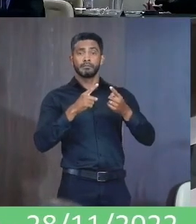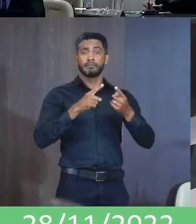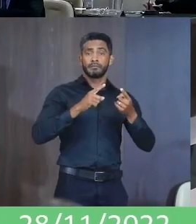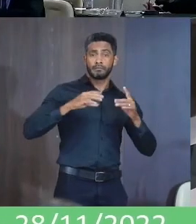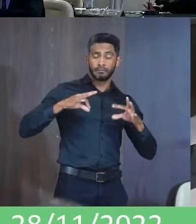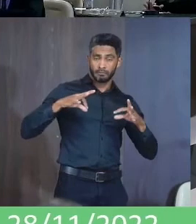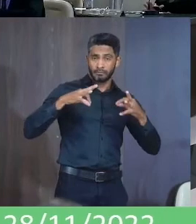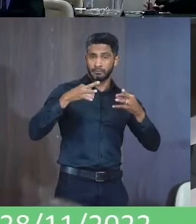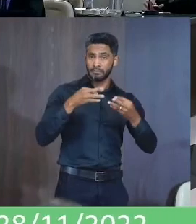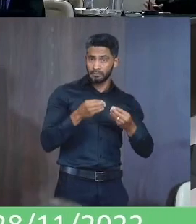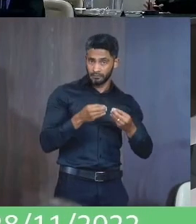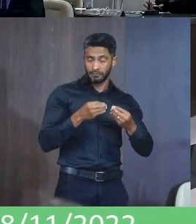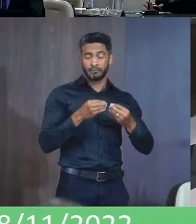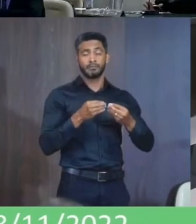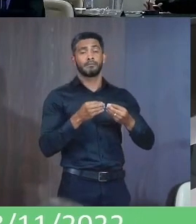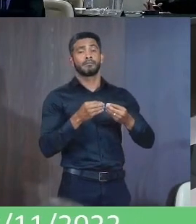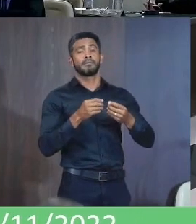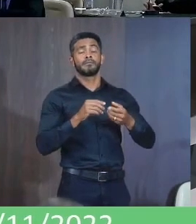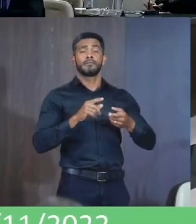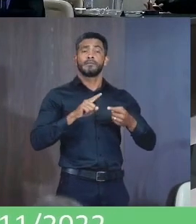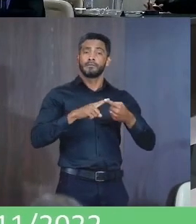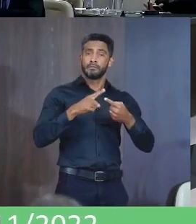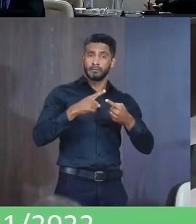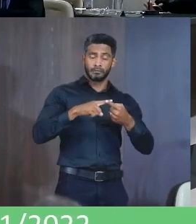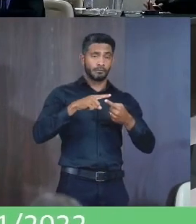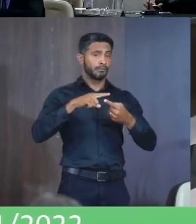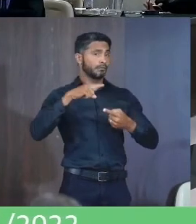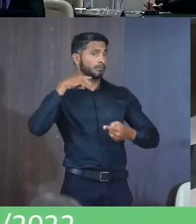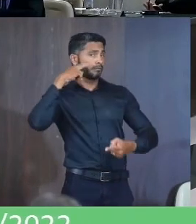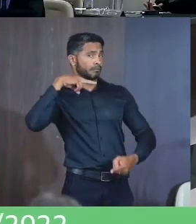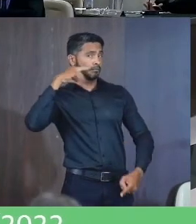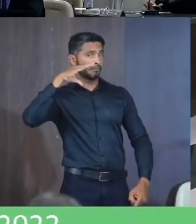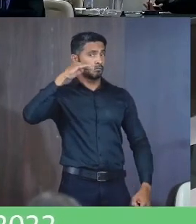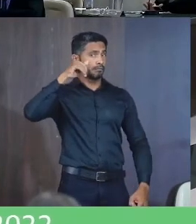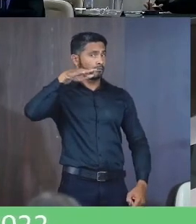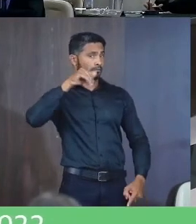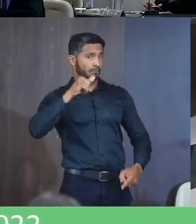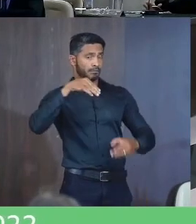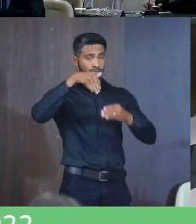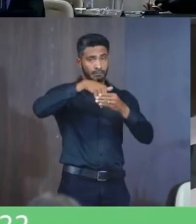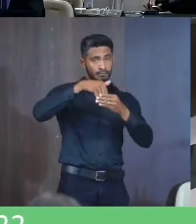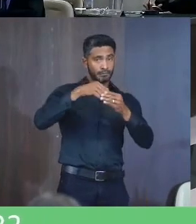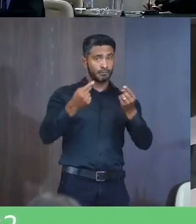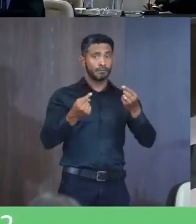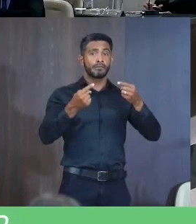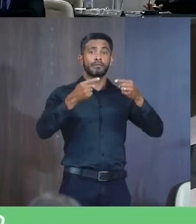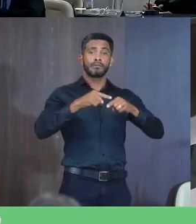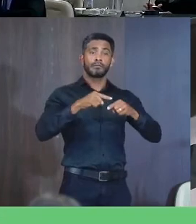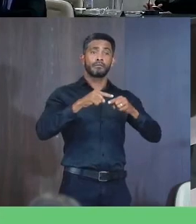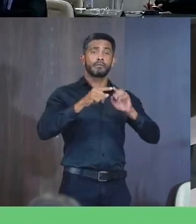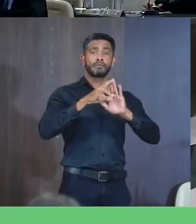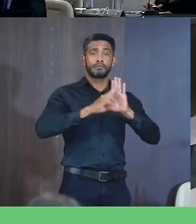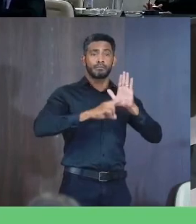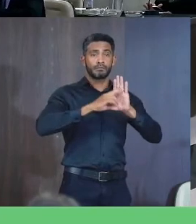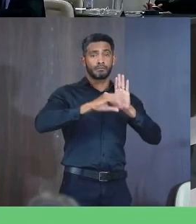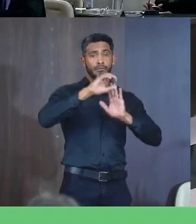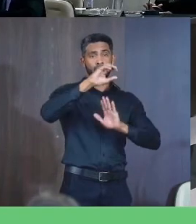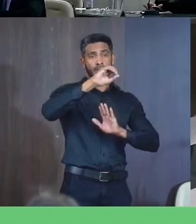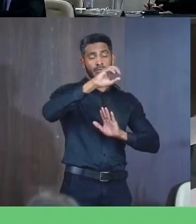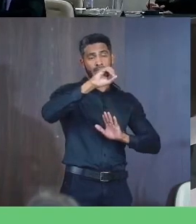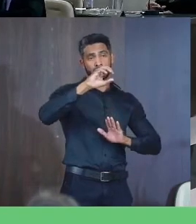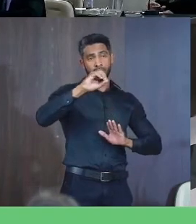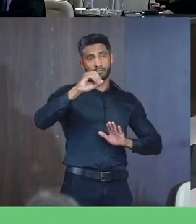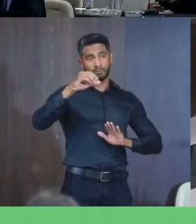Romana da Silva Teixeira Que votou pela rejeição do projeto de resolução 006-2022 Que institui a